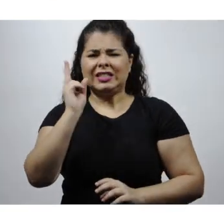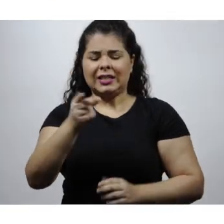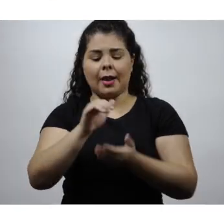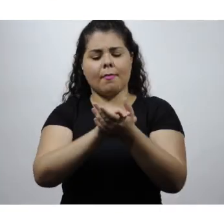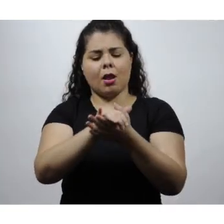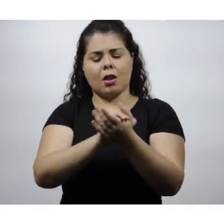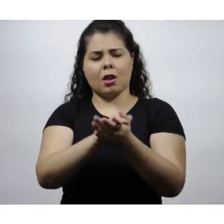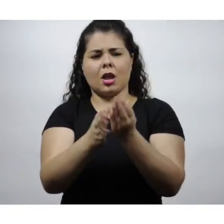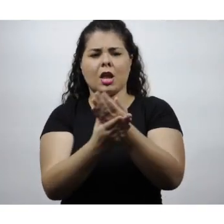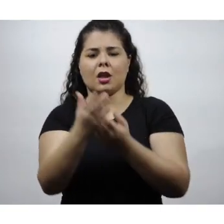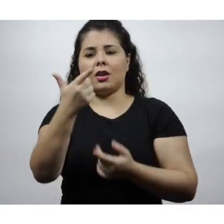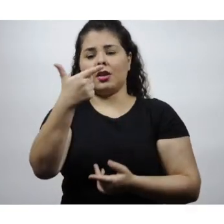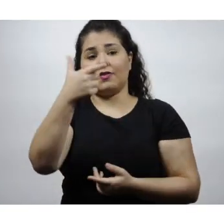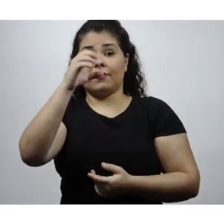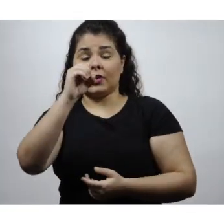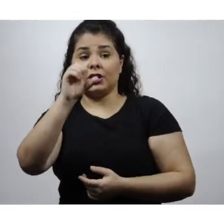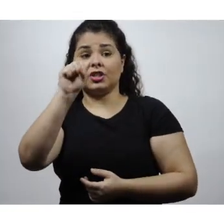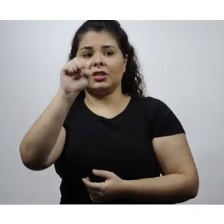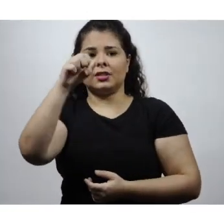ou passe álcool gel.